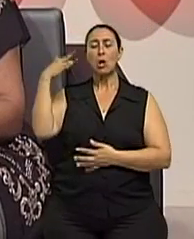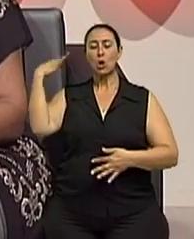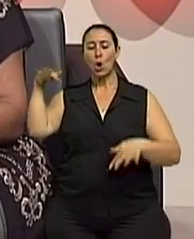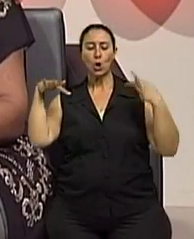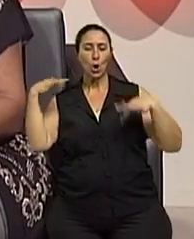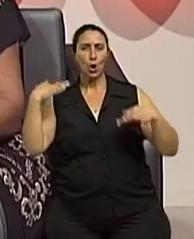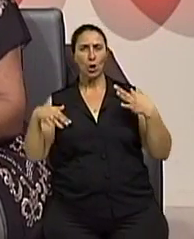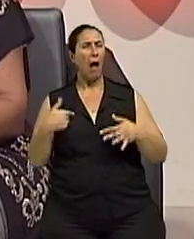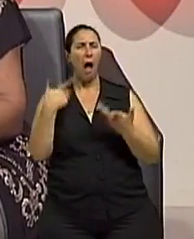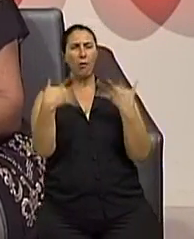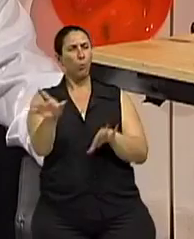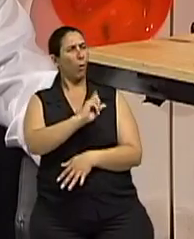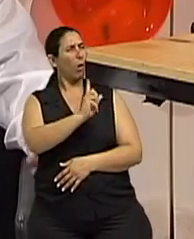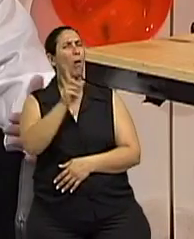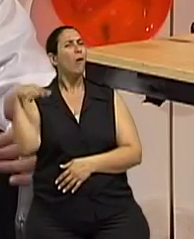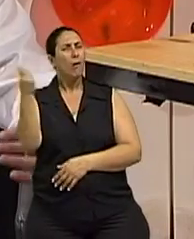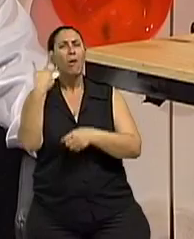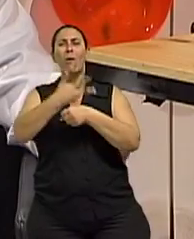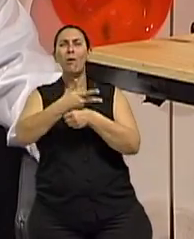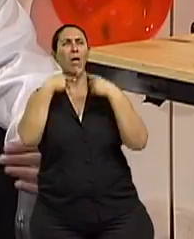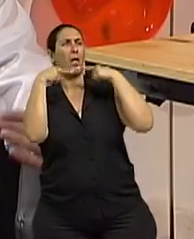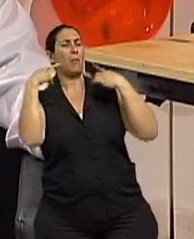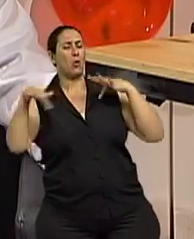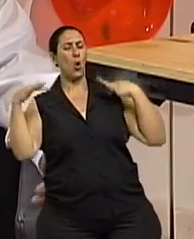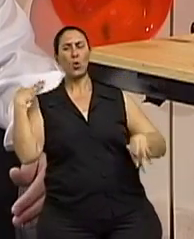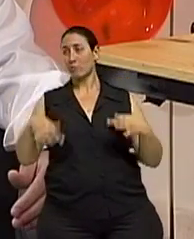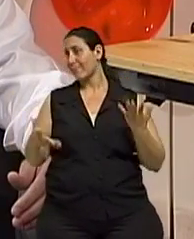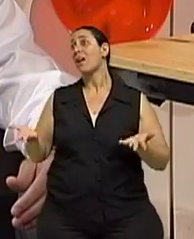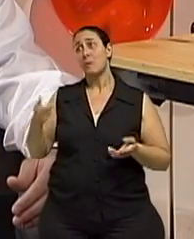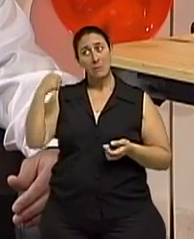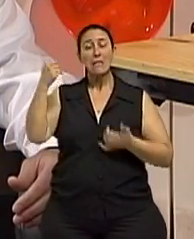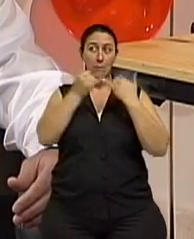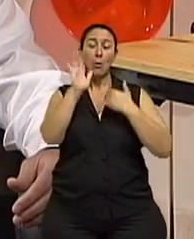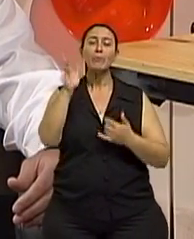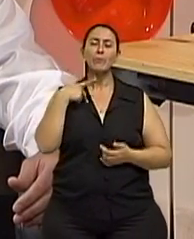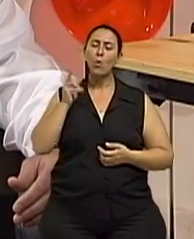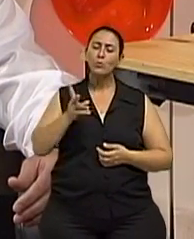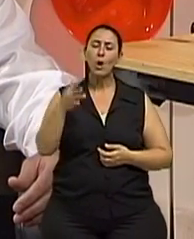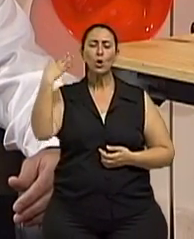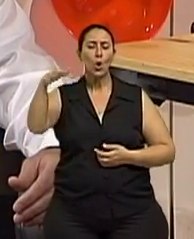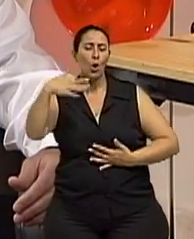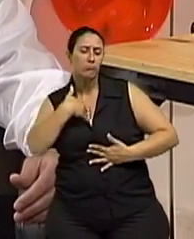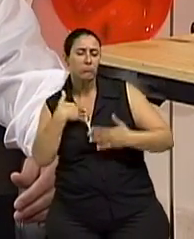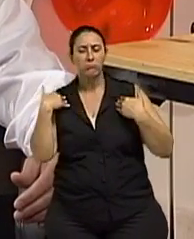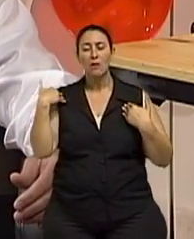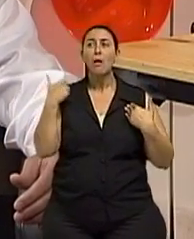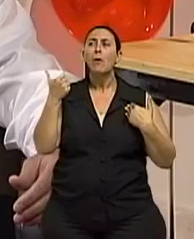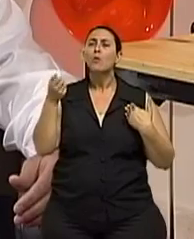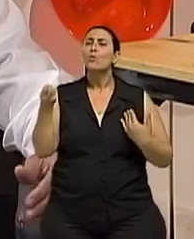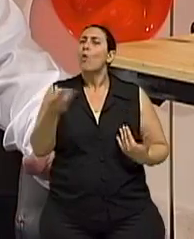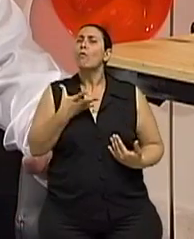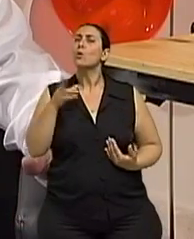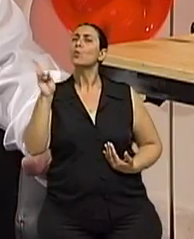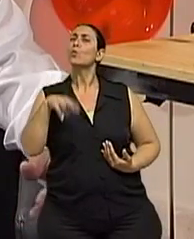quero a idade do condor. porque eles estão sempre com dor, mas tem que valorizar dores novas, dores que aparecem, dores que... Às vezes elas podem